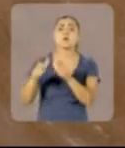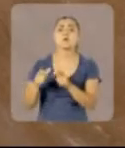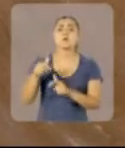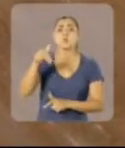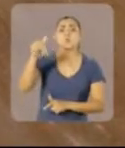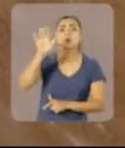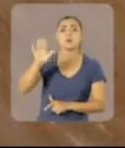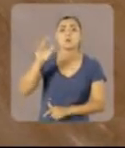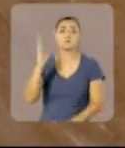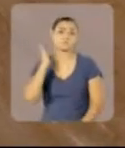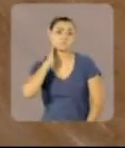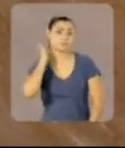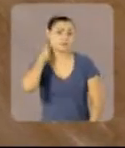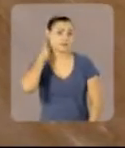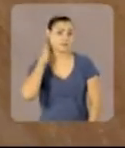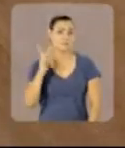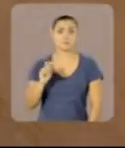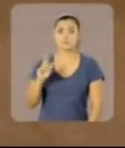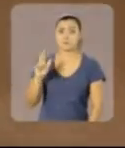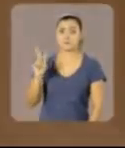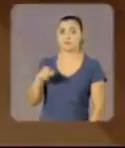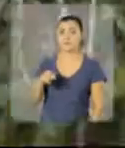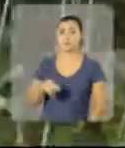Seco, no norte do Pará.